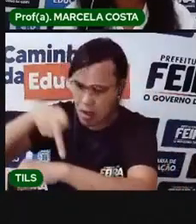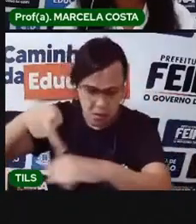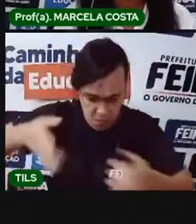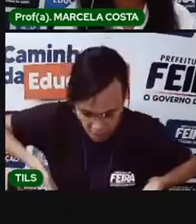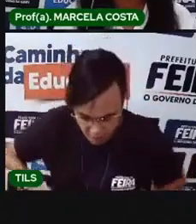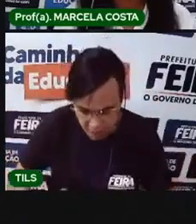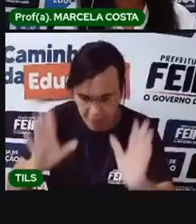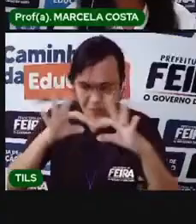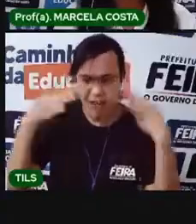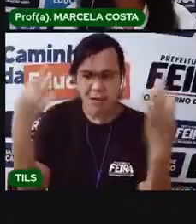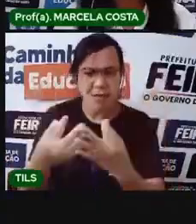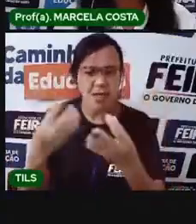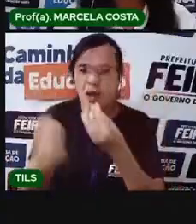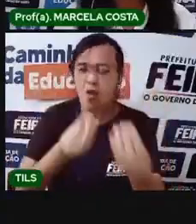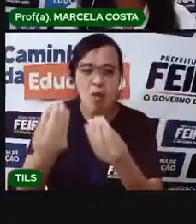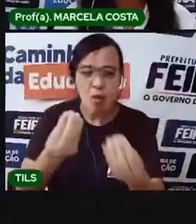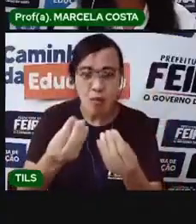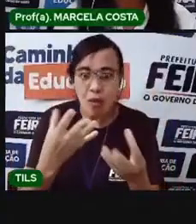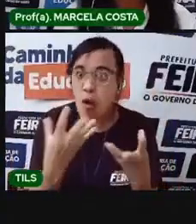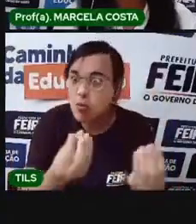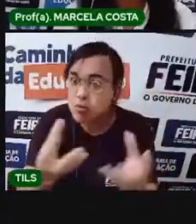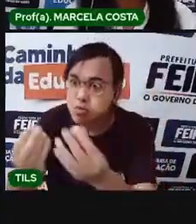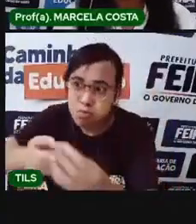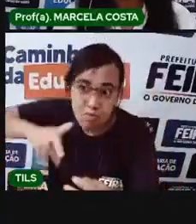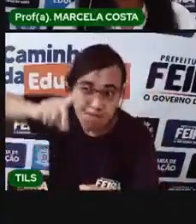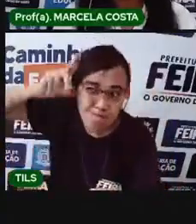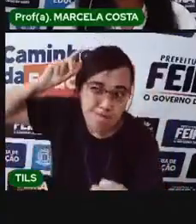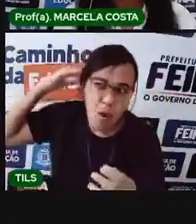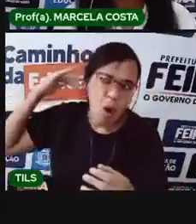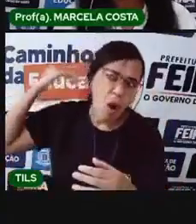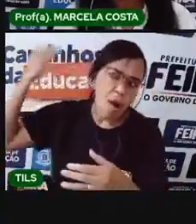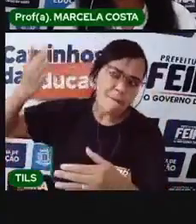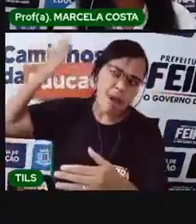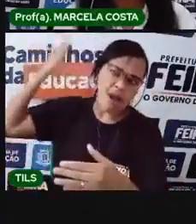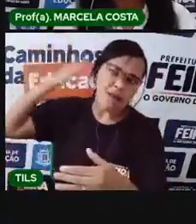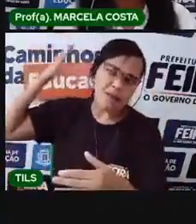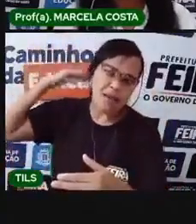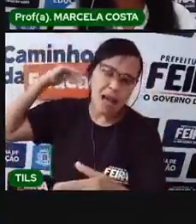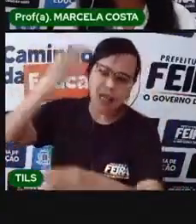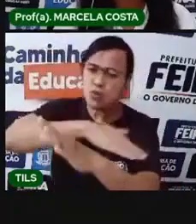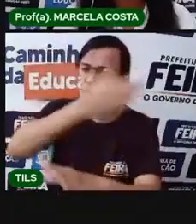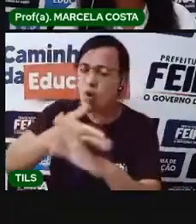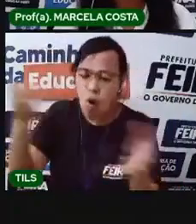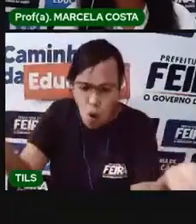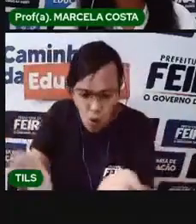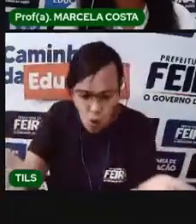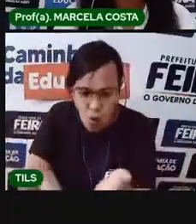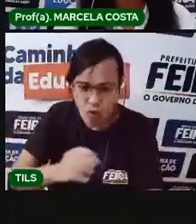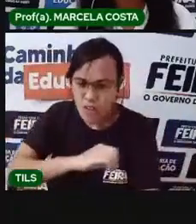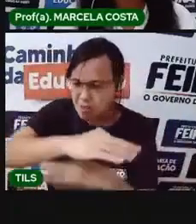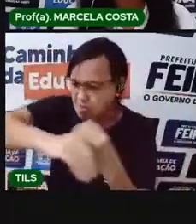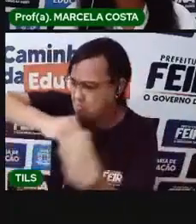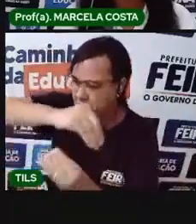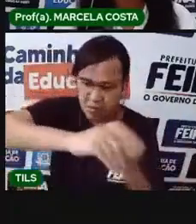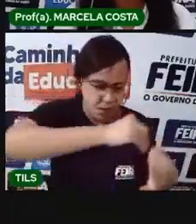está aqui? Muitos deles, de ontem e de hoje, agora se misturam e se encontram neste espaço.